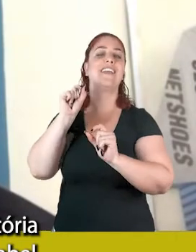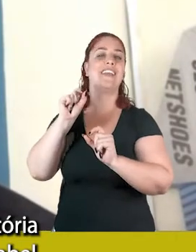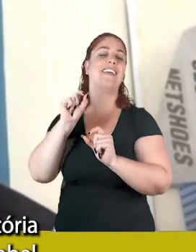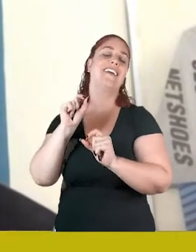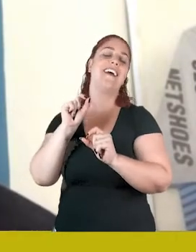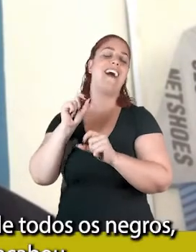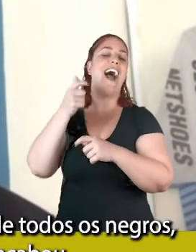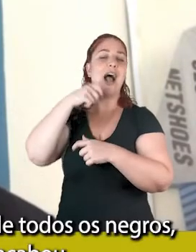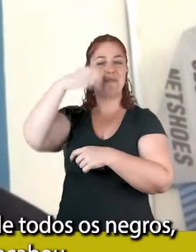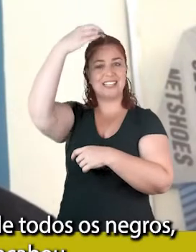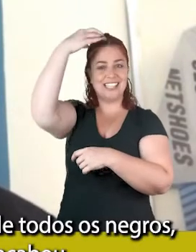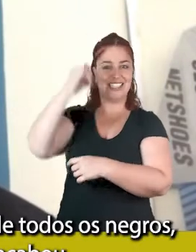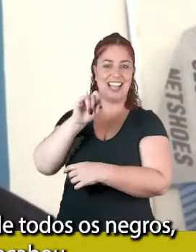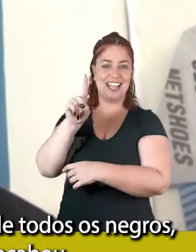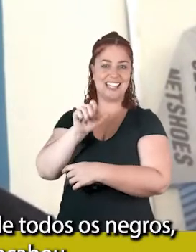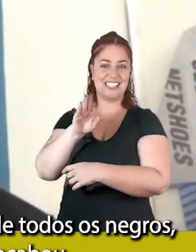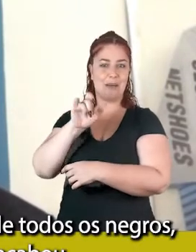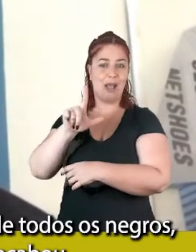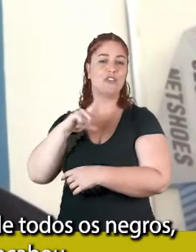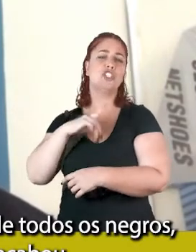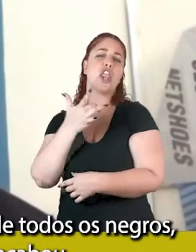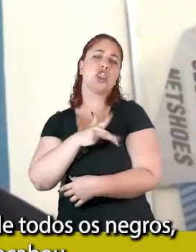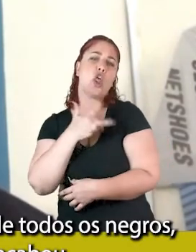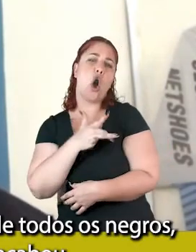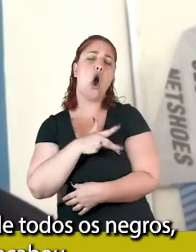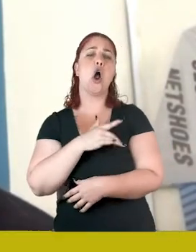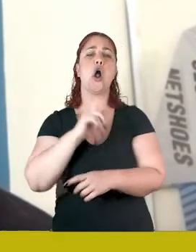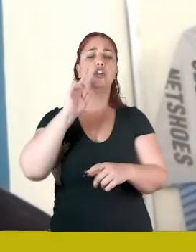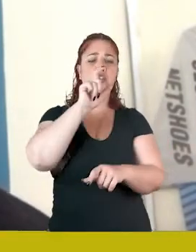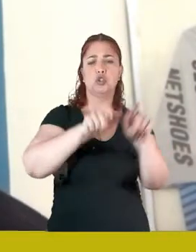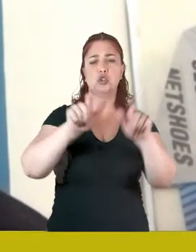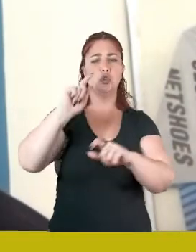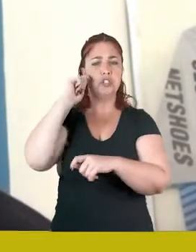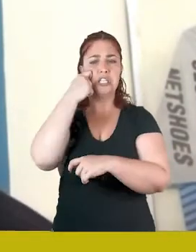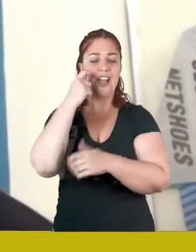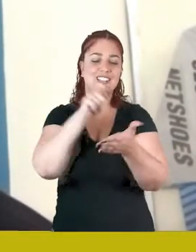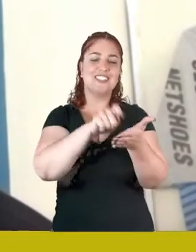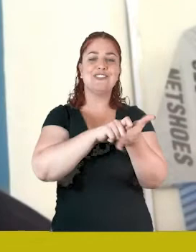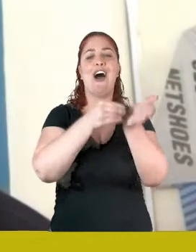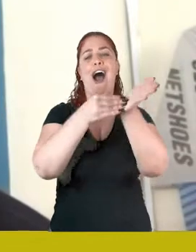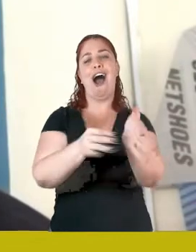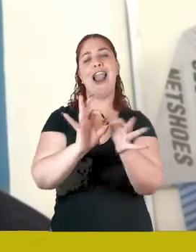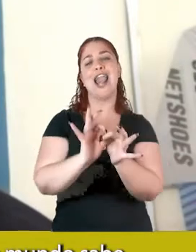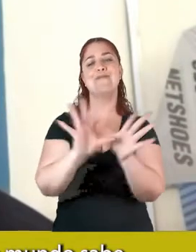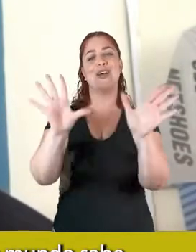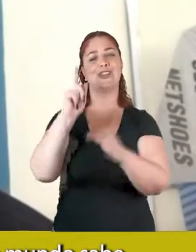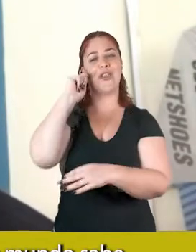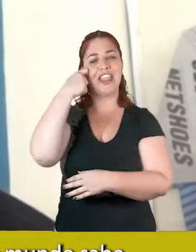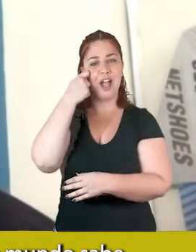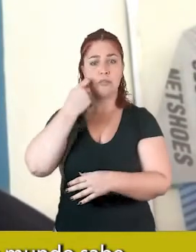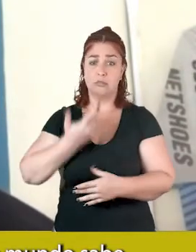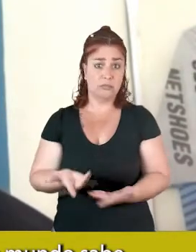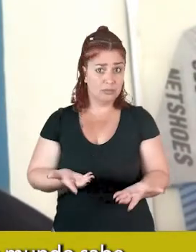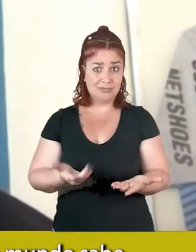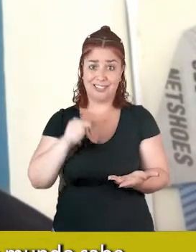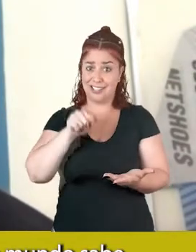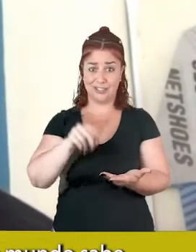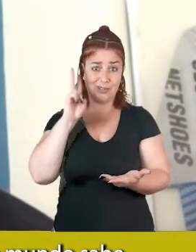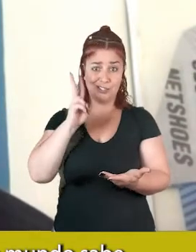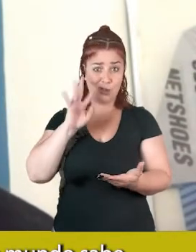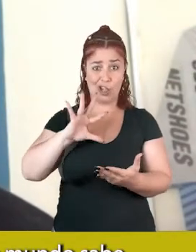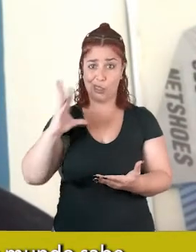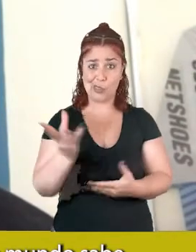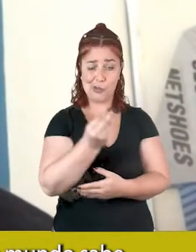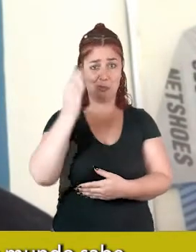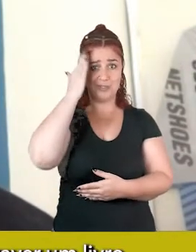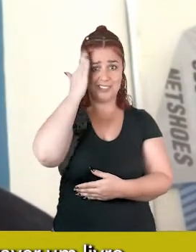acordou um dia, ficou com dó de todos os negros, assinou um papel e acabou. Então, essa é basicamente o que todo mundo sabe,